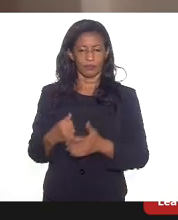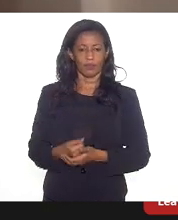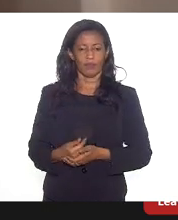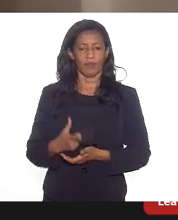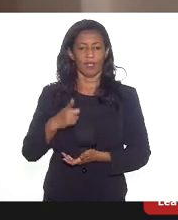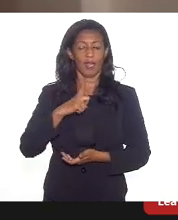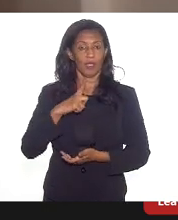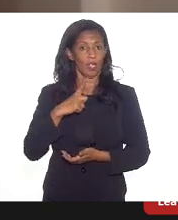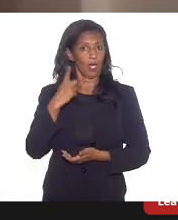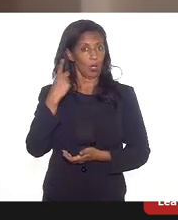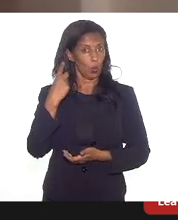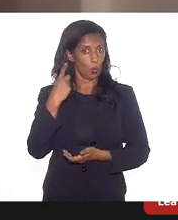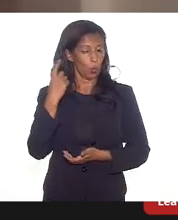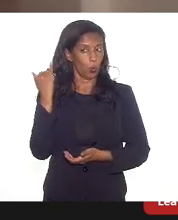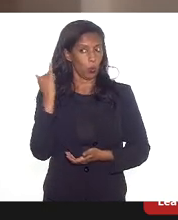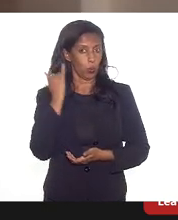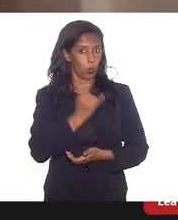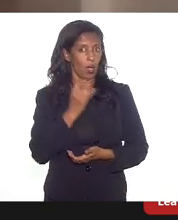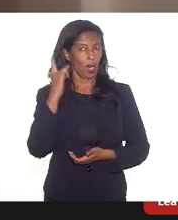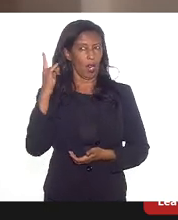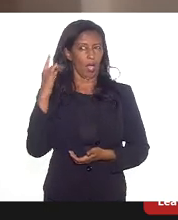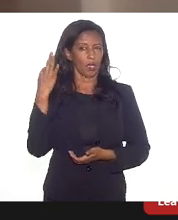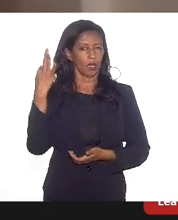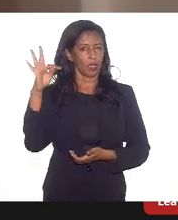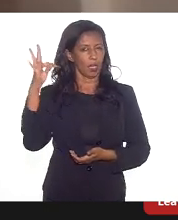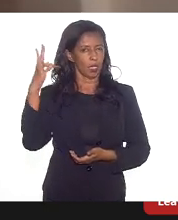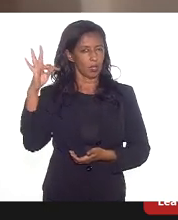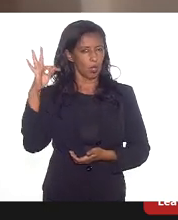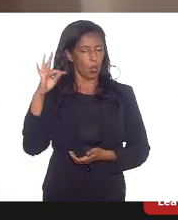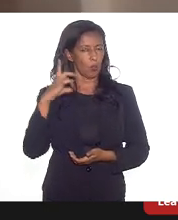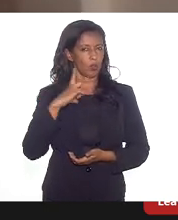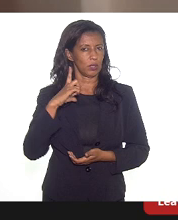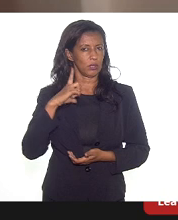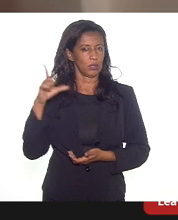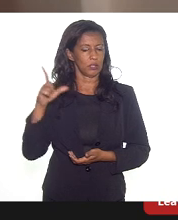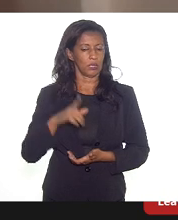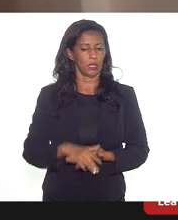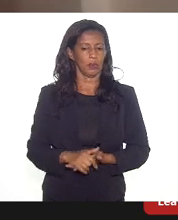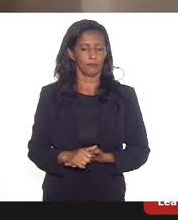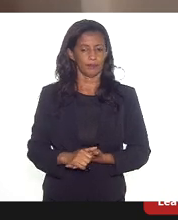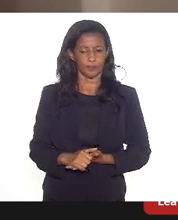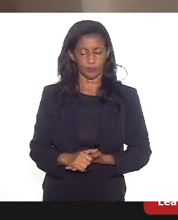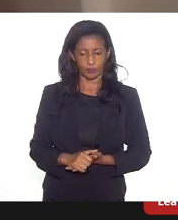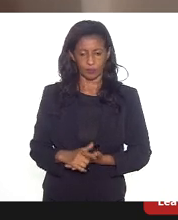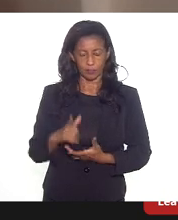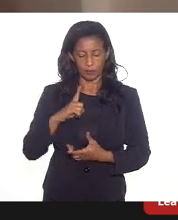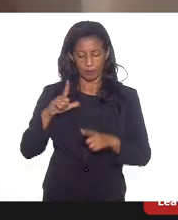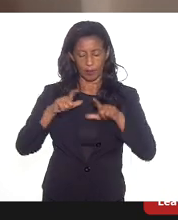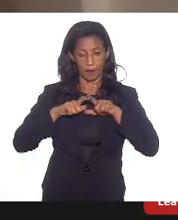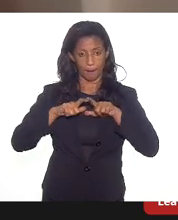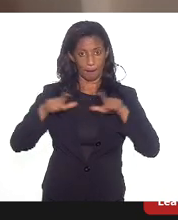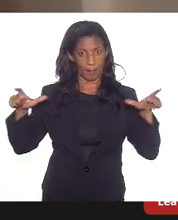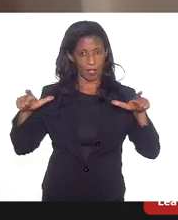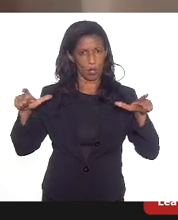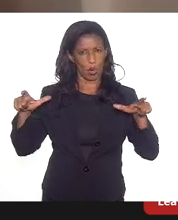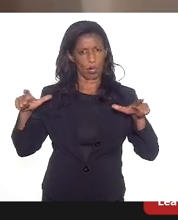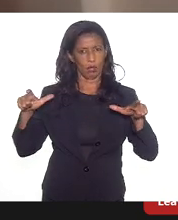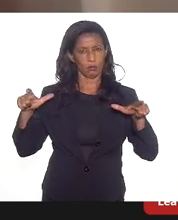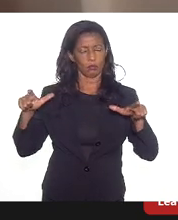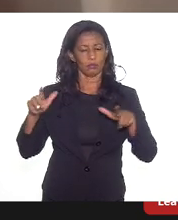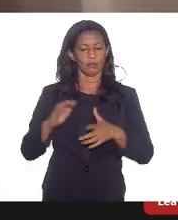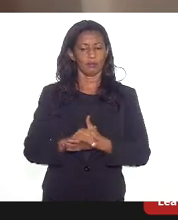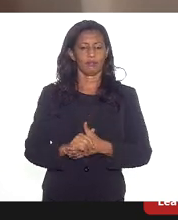uma denúncia de que ali na Teresópolis Friburgo se usa defensivo agrícola, inclusive maior do que a média brasileira,